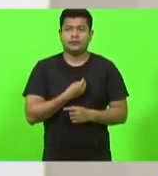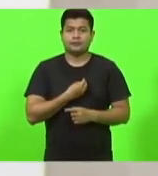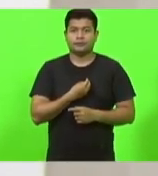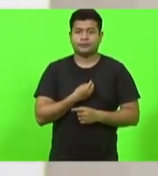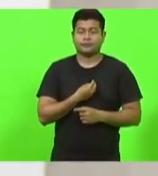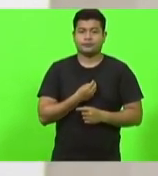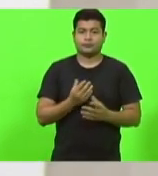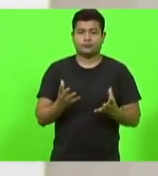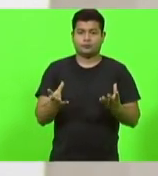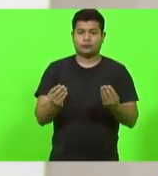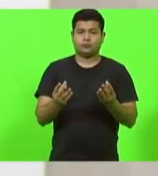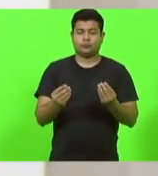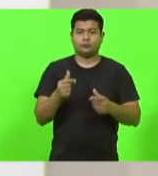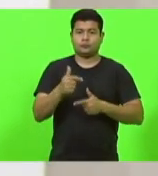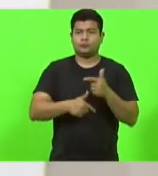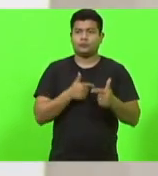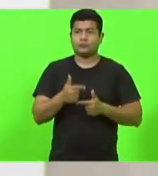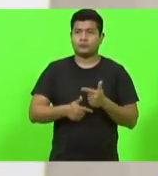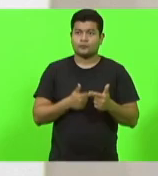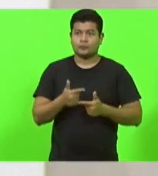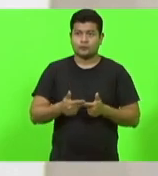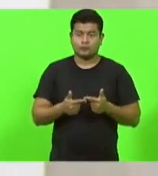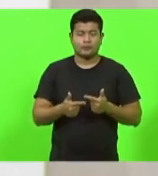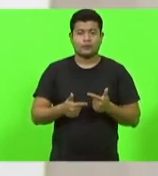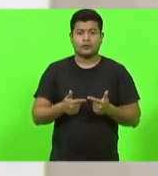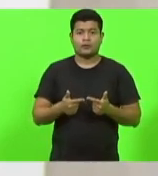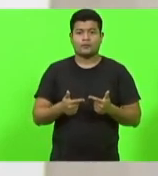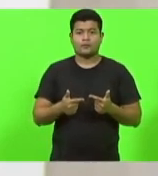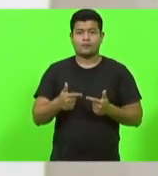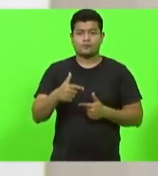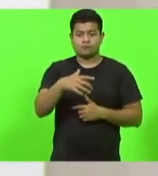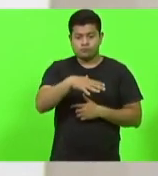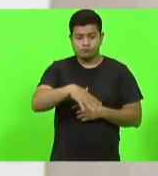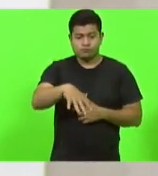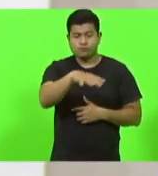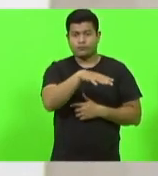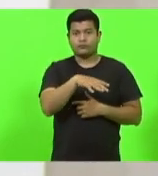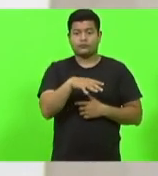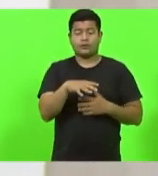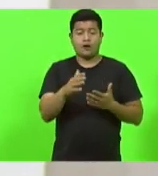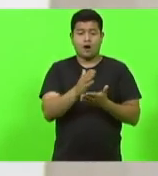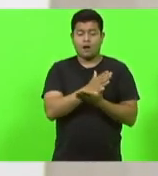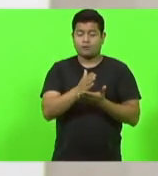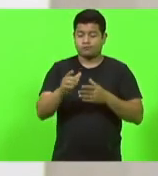muitos trabalhadores e trabalhadoras tanto da roça